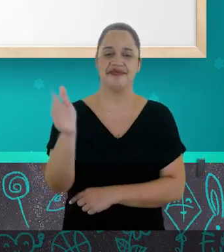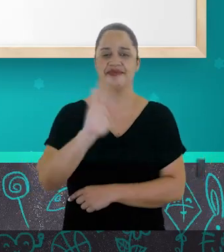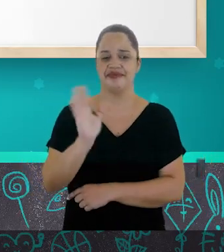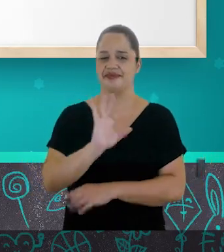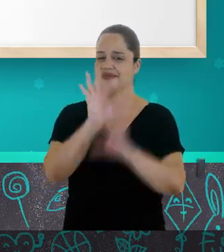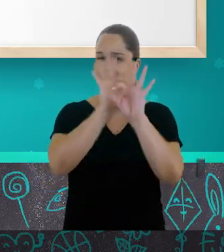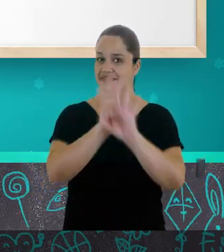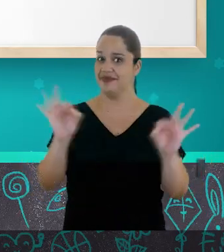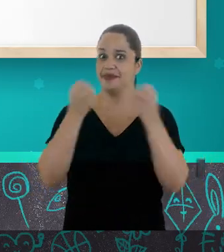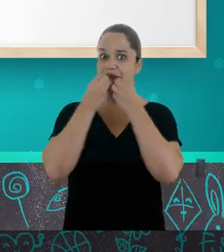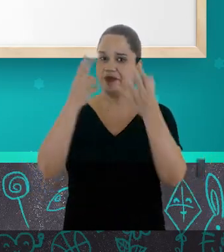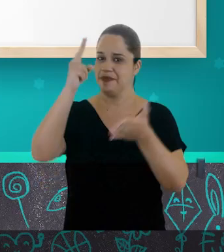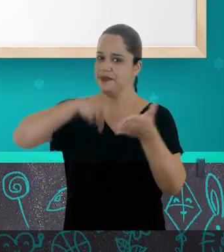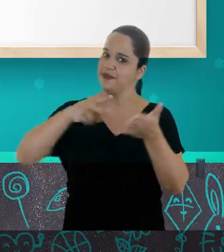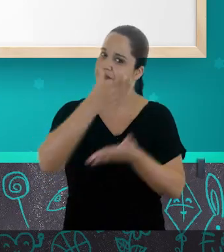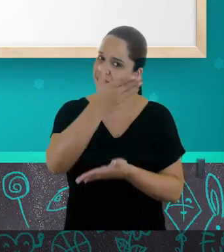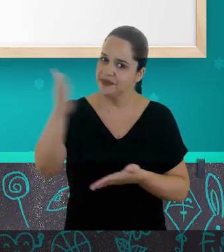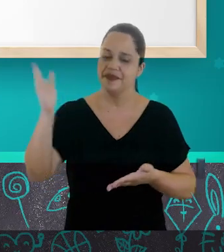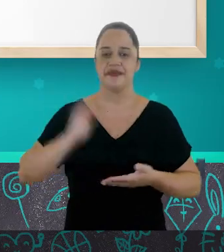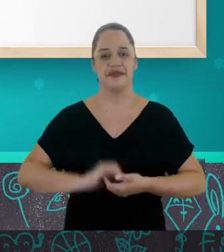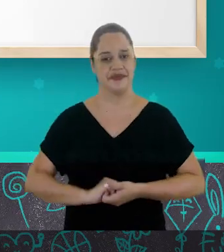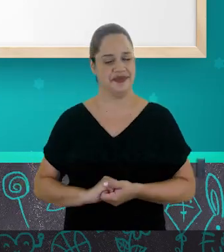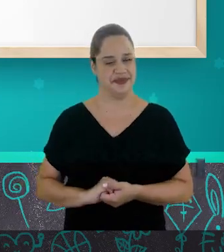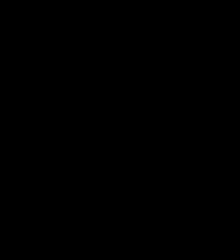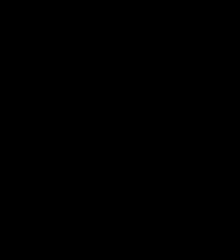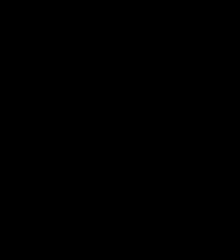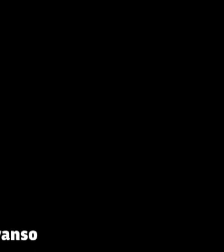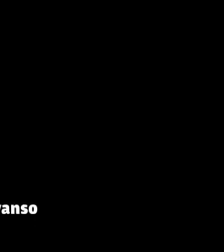a próxima e ótimas leituras para você!